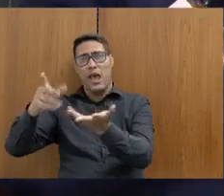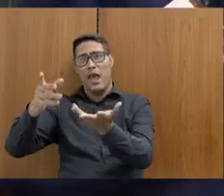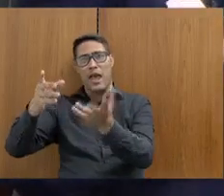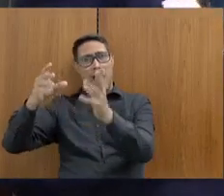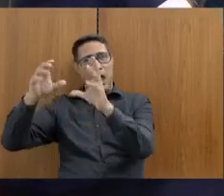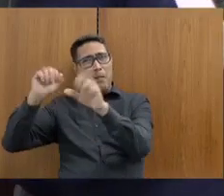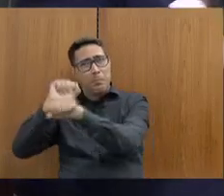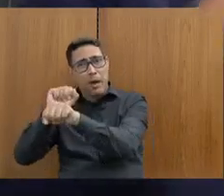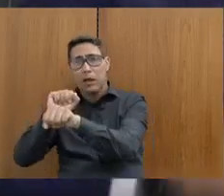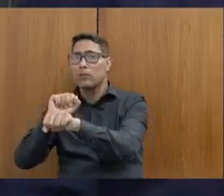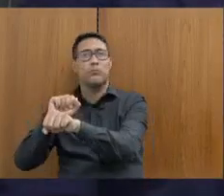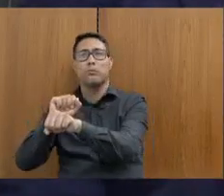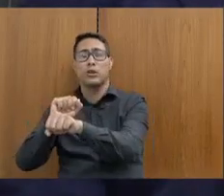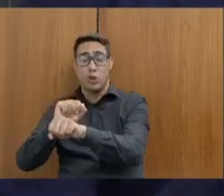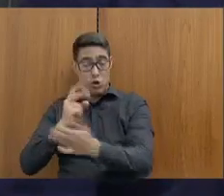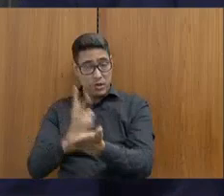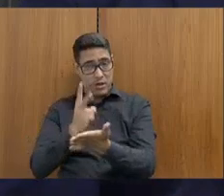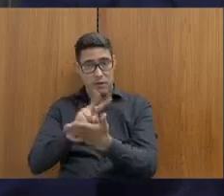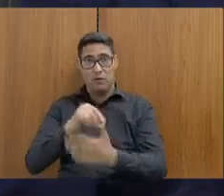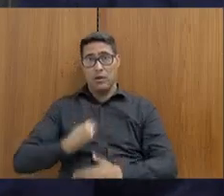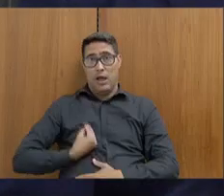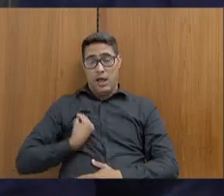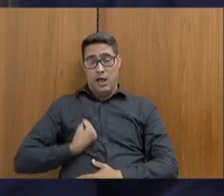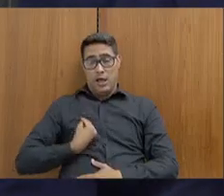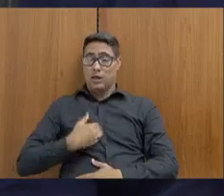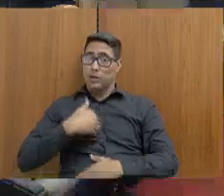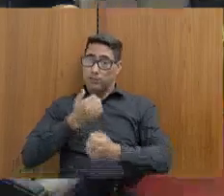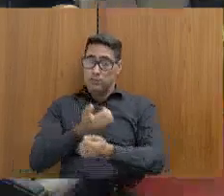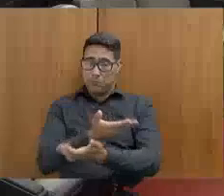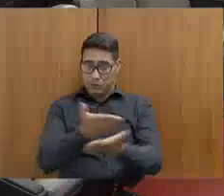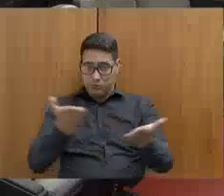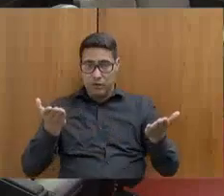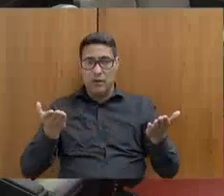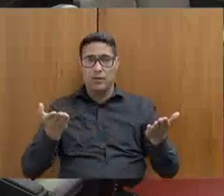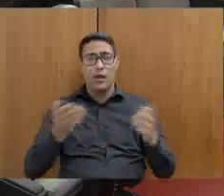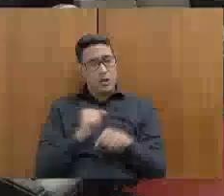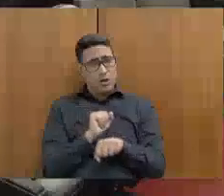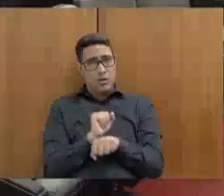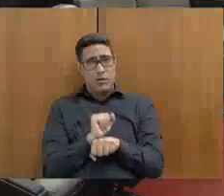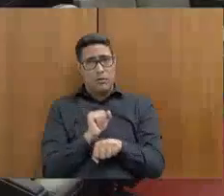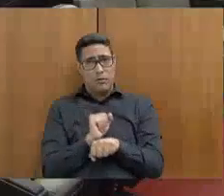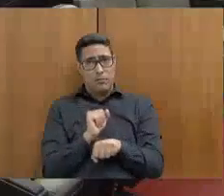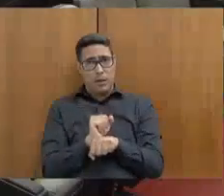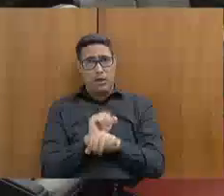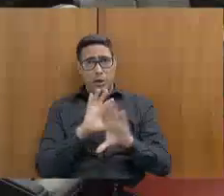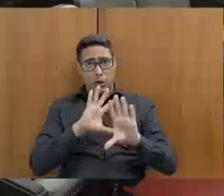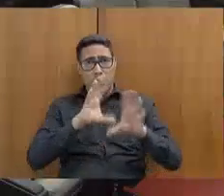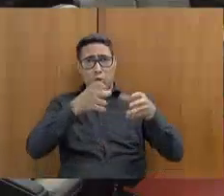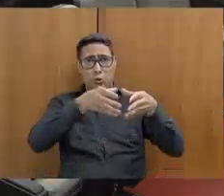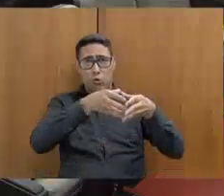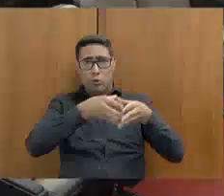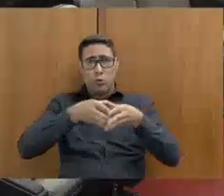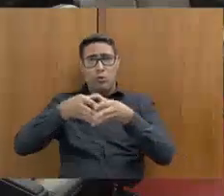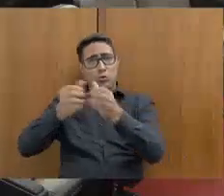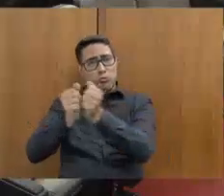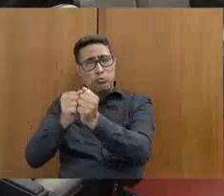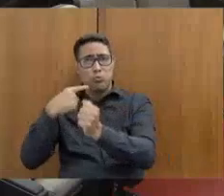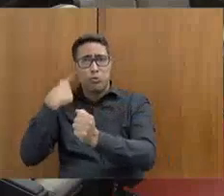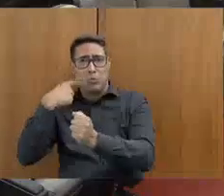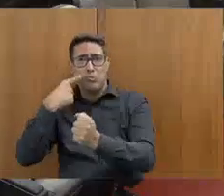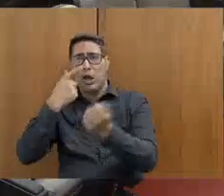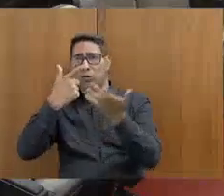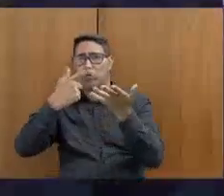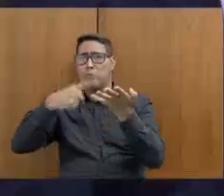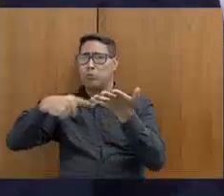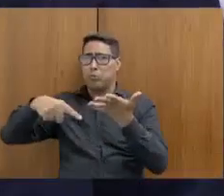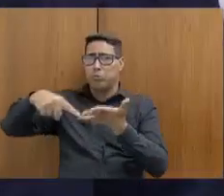estarei sempre aqui por vocês e espero que a nossa ação, junto com os demais deputados, Sargento Rodrigues e